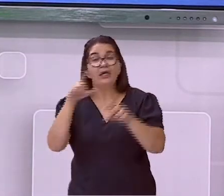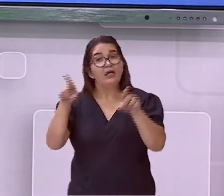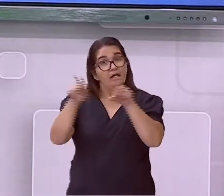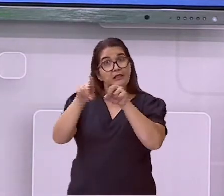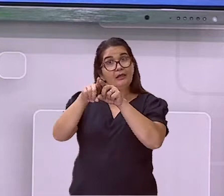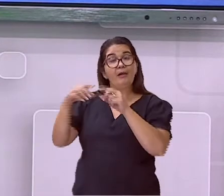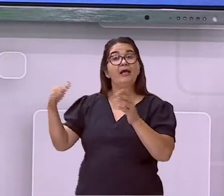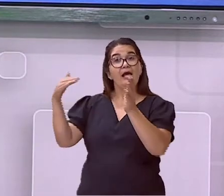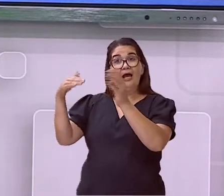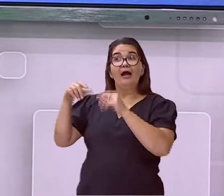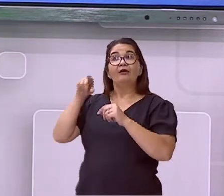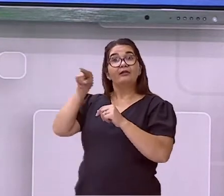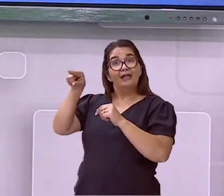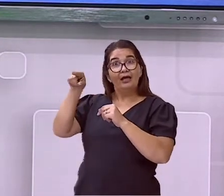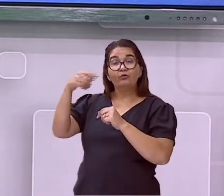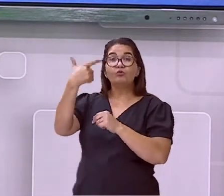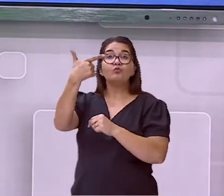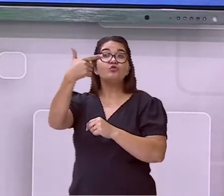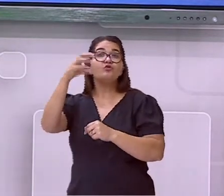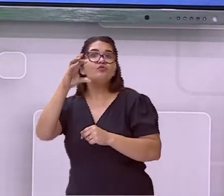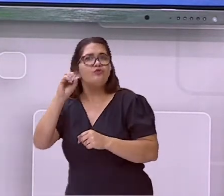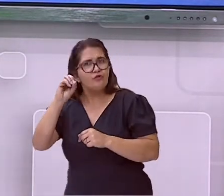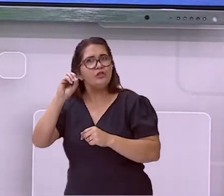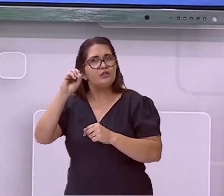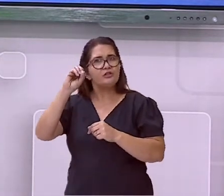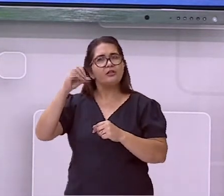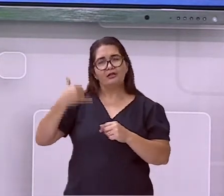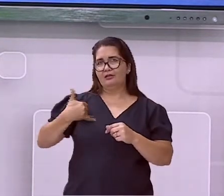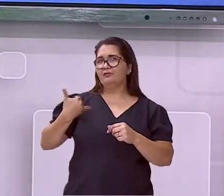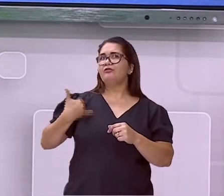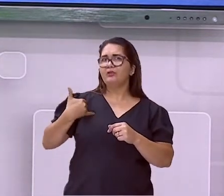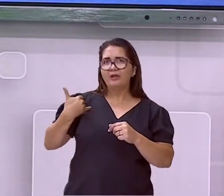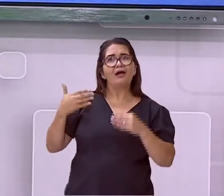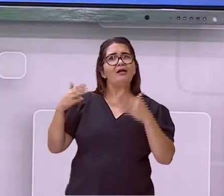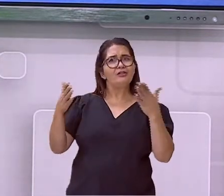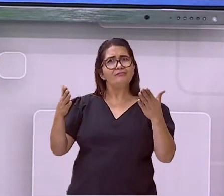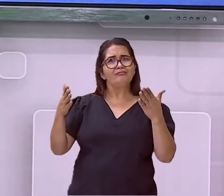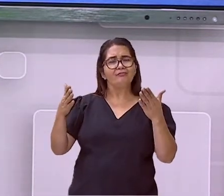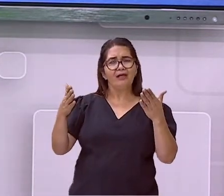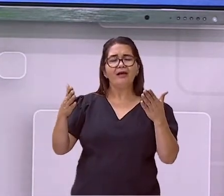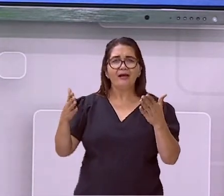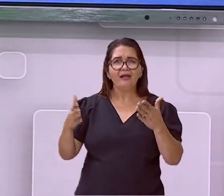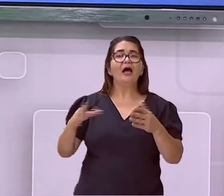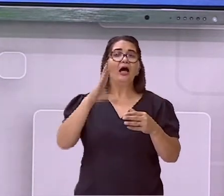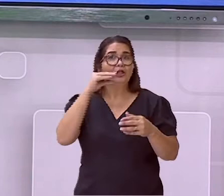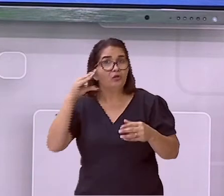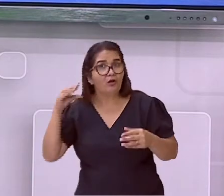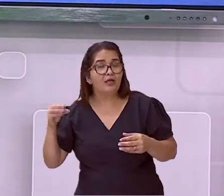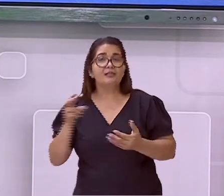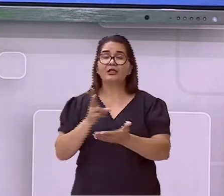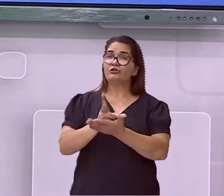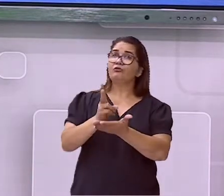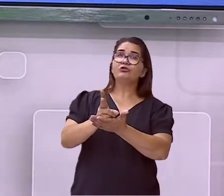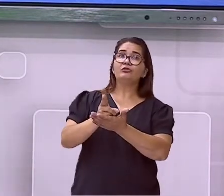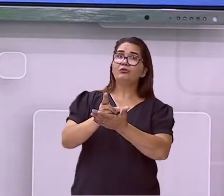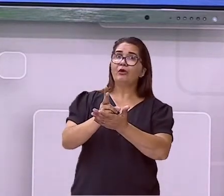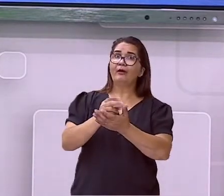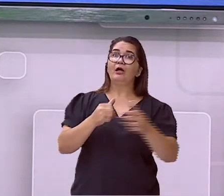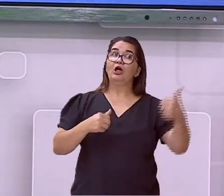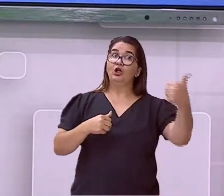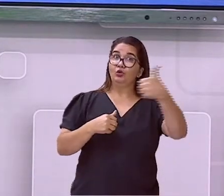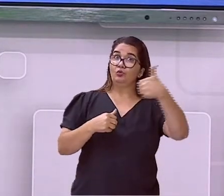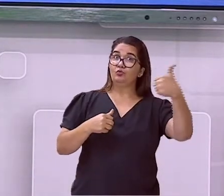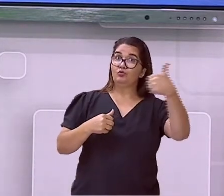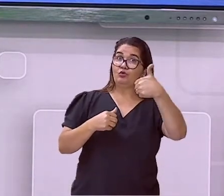os 20 anos você ainda está em um processo de transformação. O seu corpo muda, a sua rotina